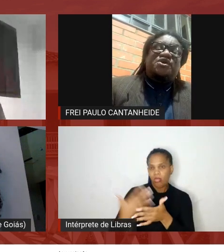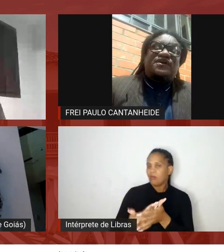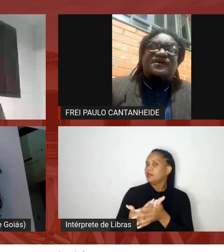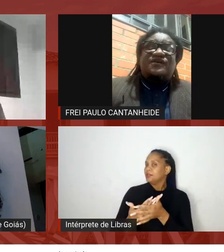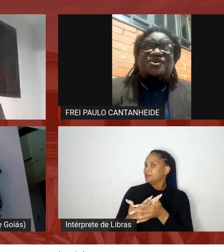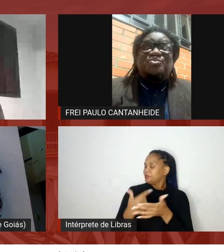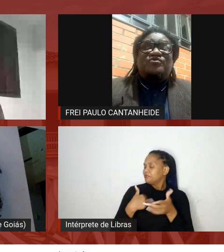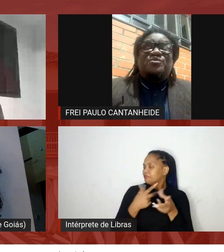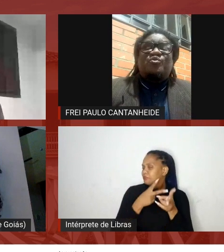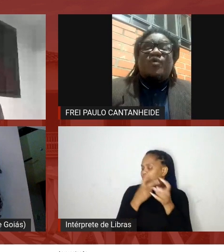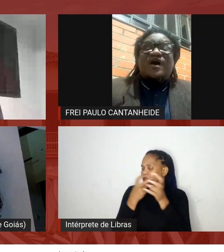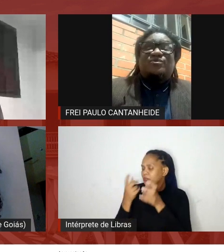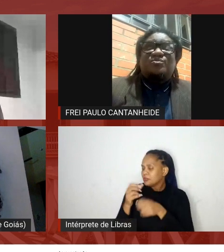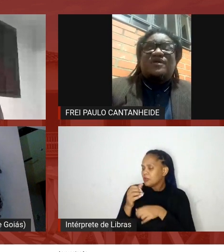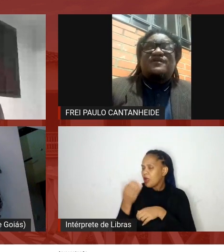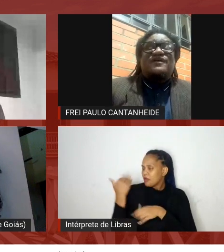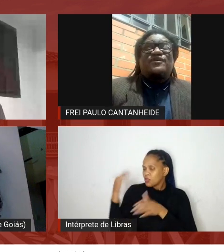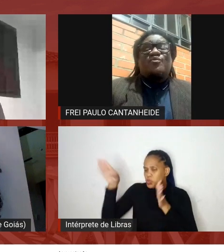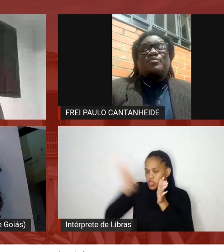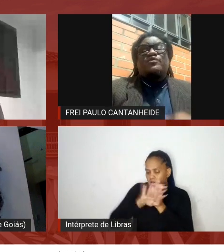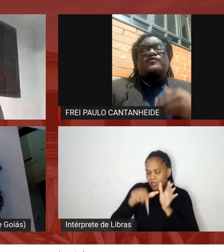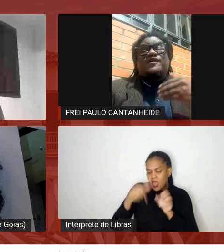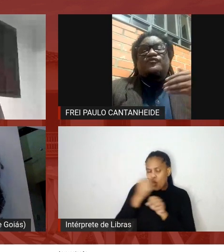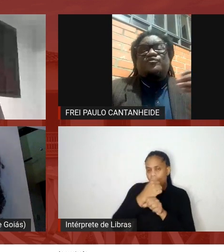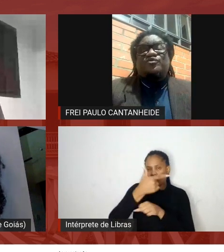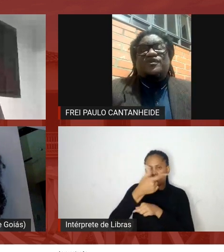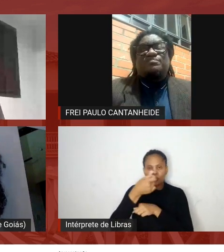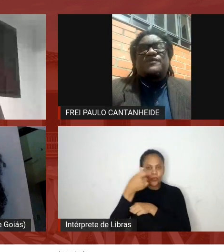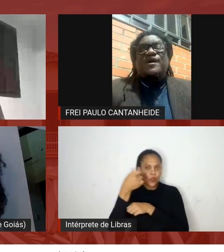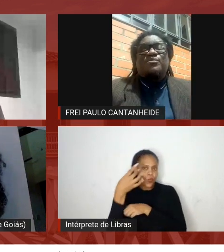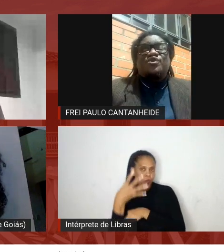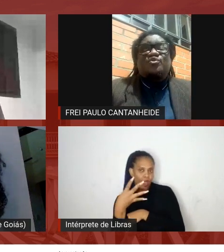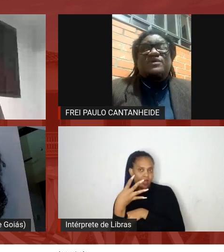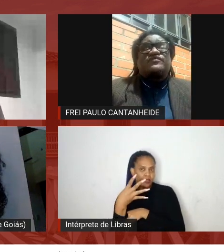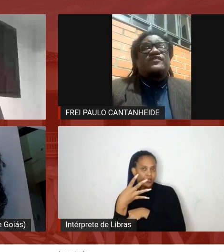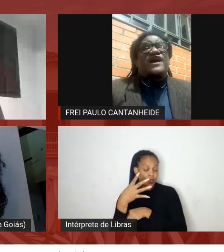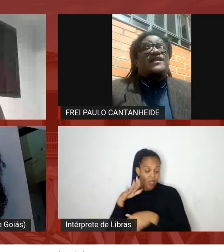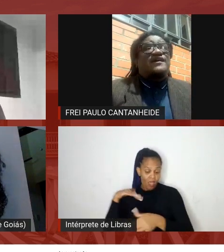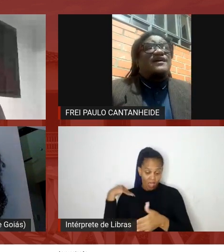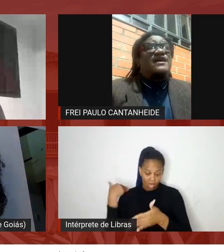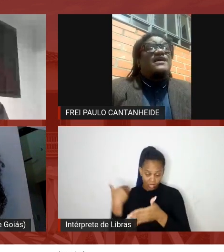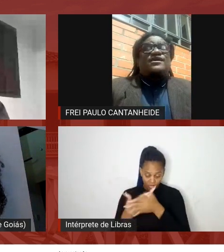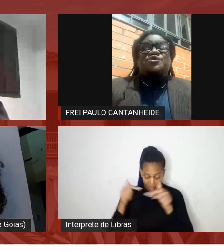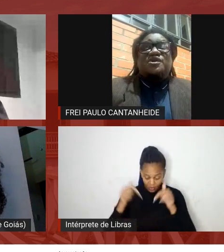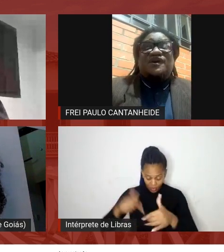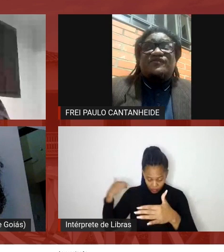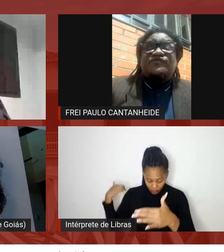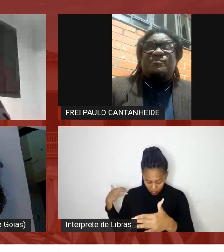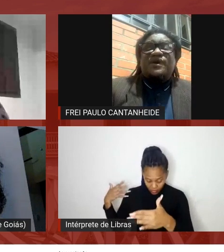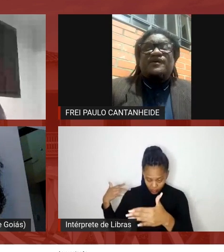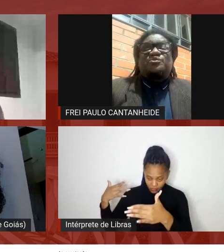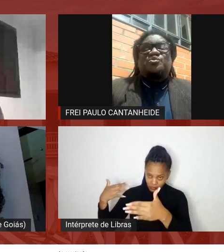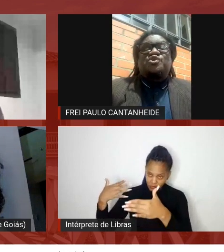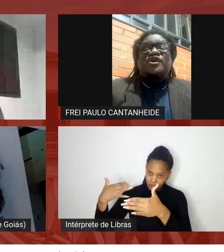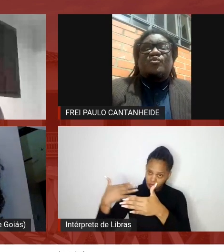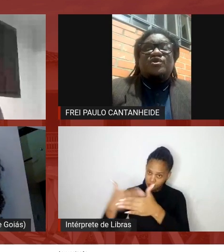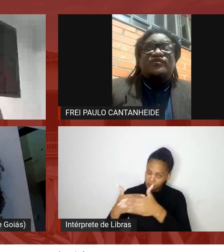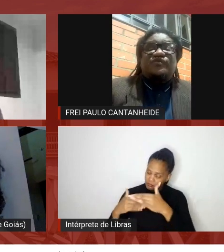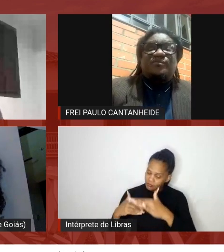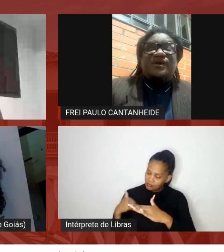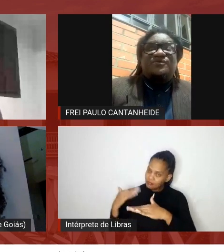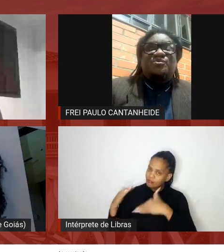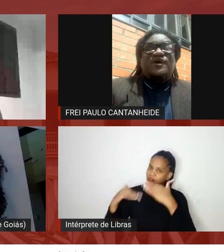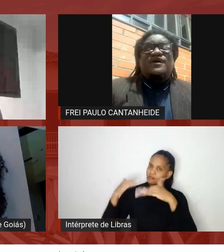quando eu cheguei aqui em 2004 até aqui é um processo que caminha numa escala de crescimento de